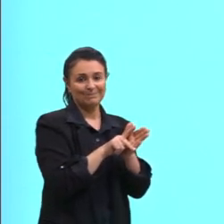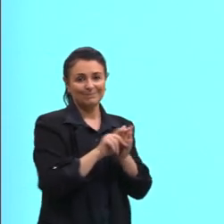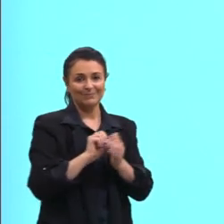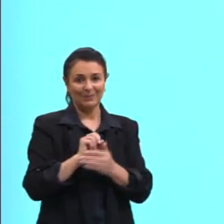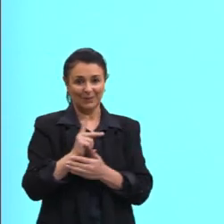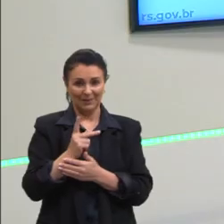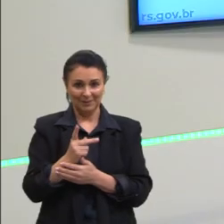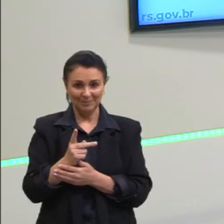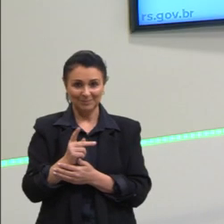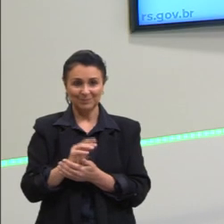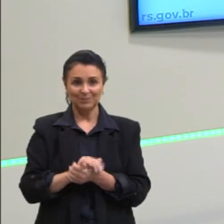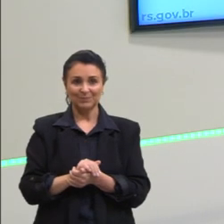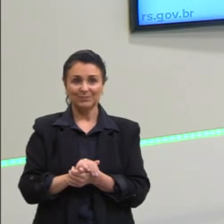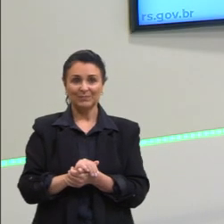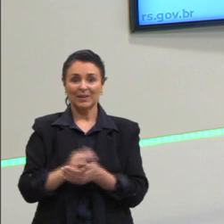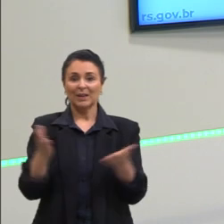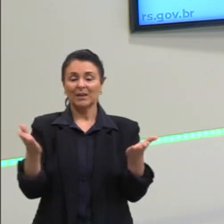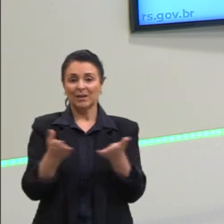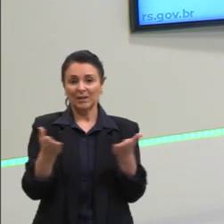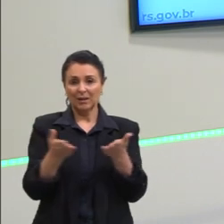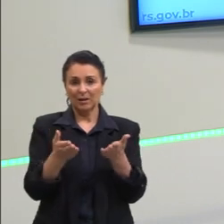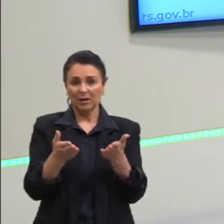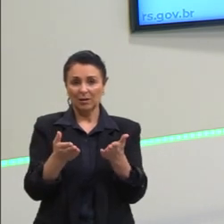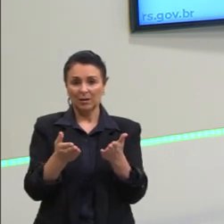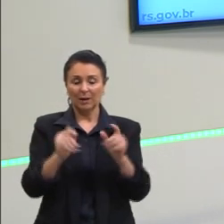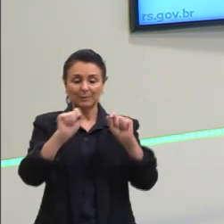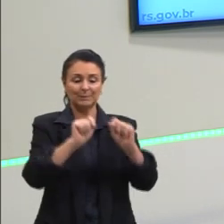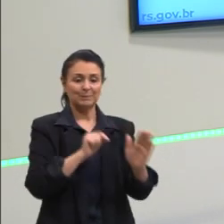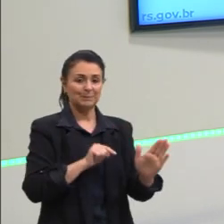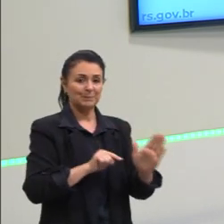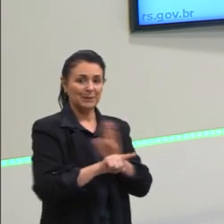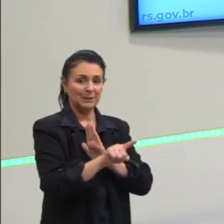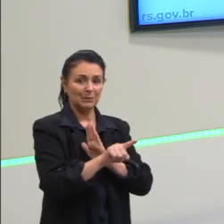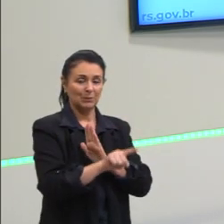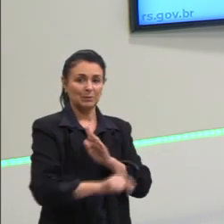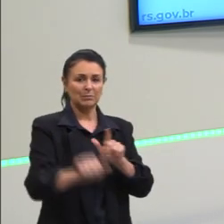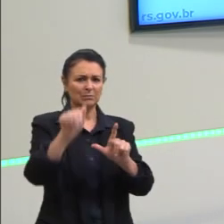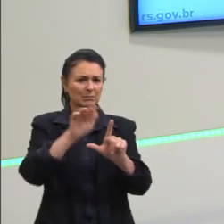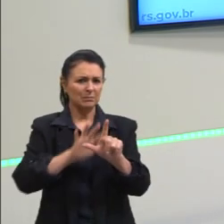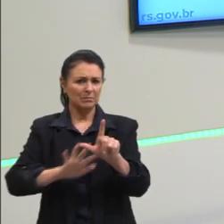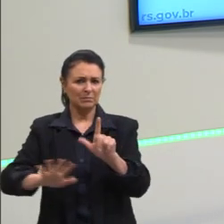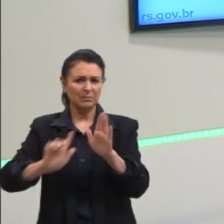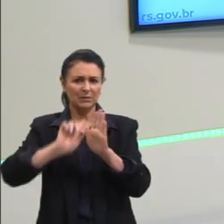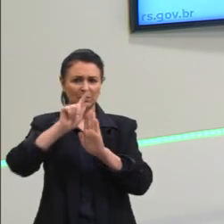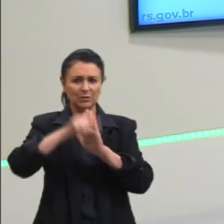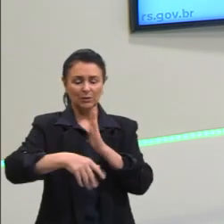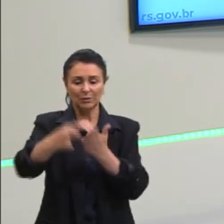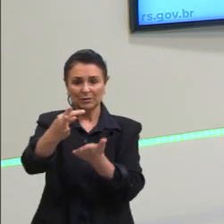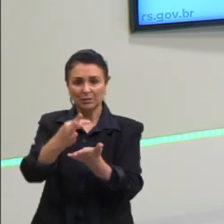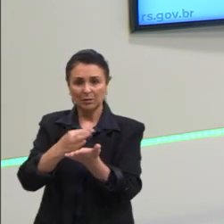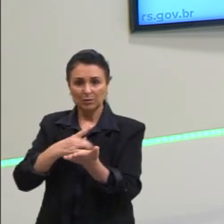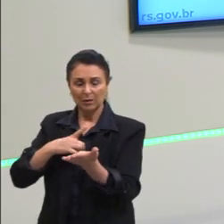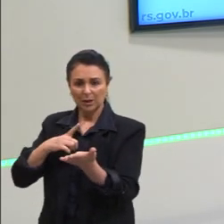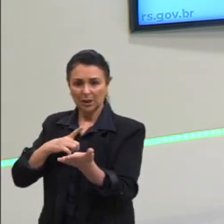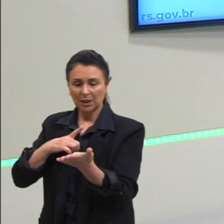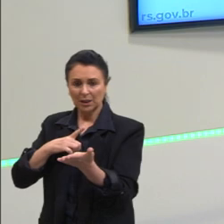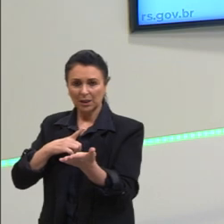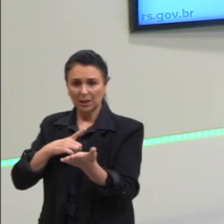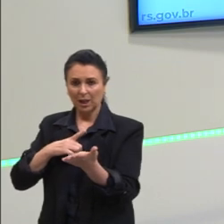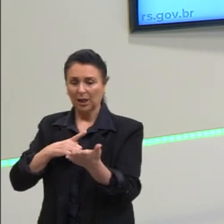bem, vamos ver aqui o enunciado. A charge é um gênero textual que possui caráter